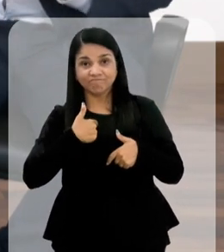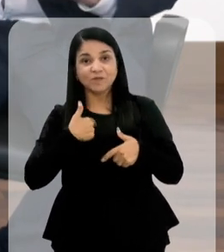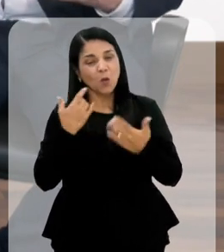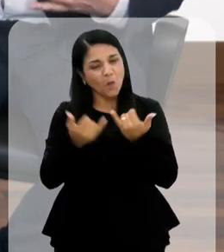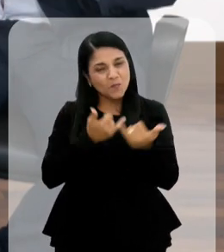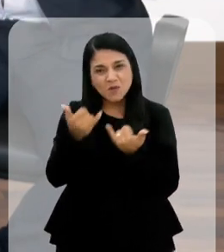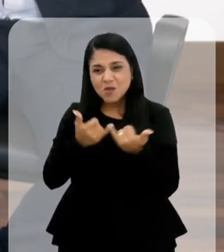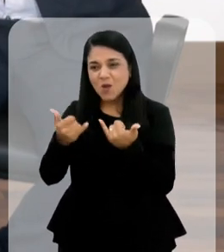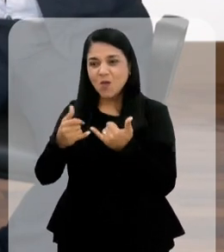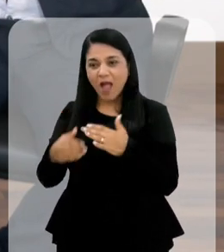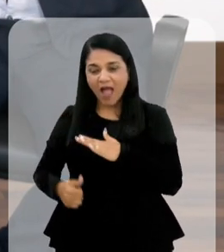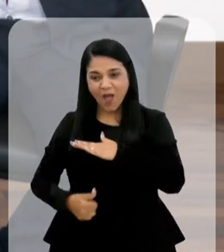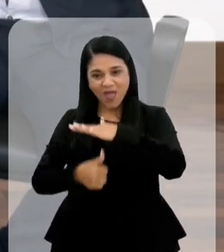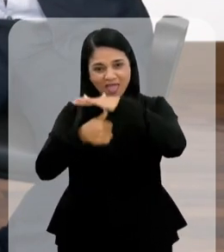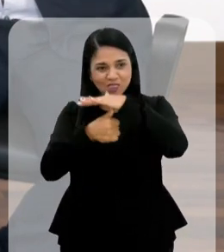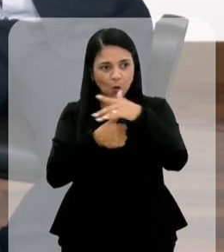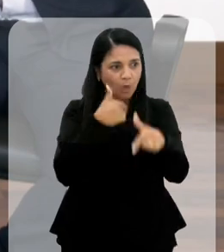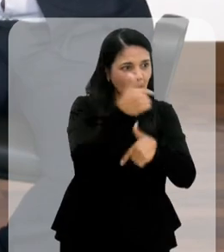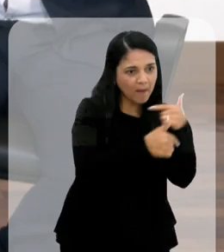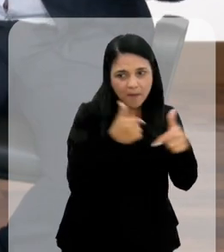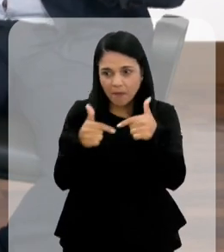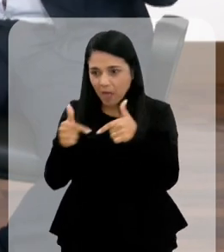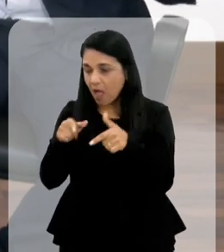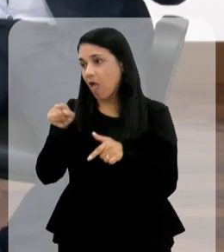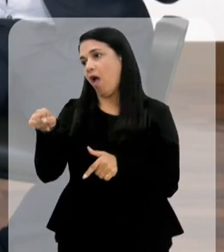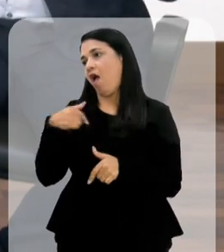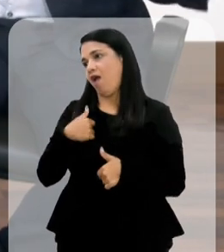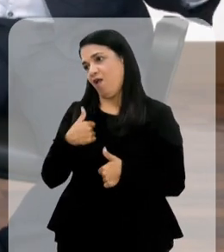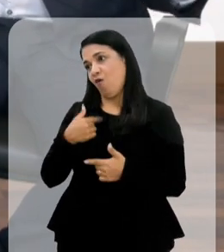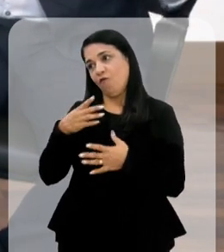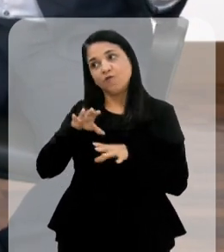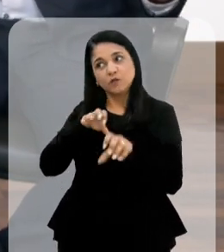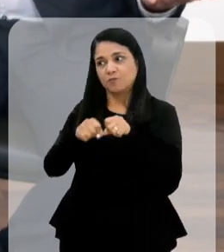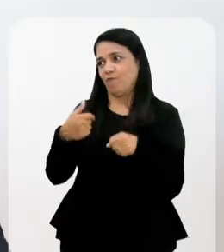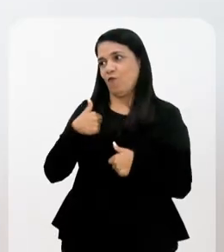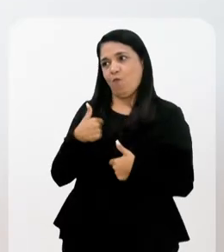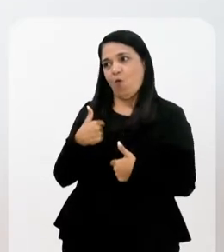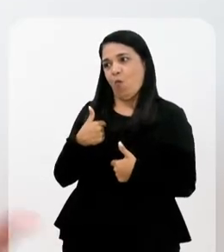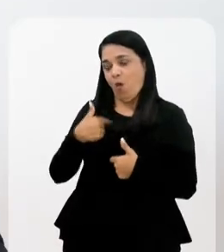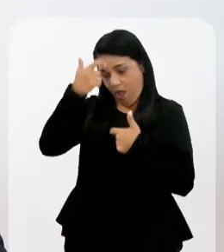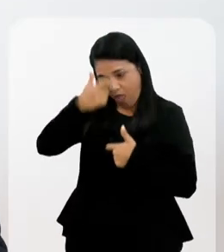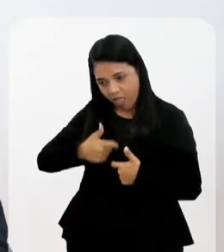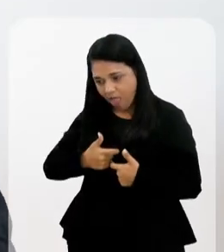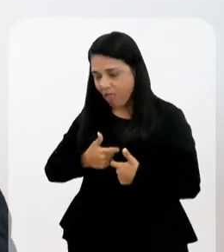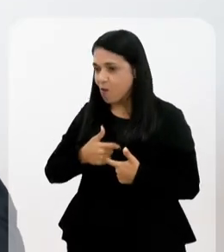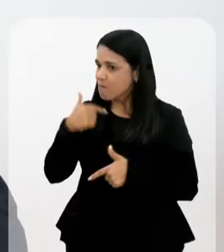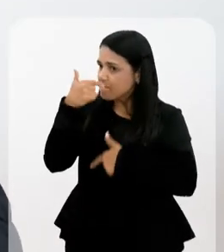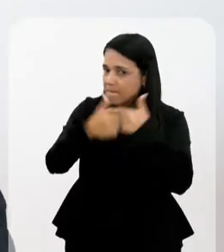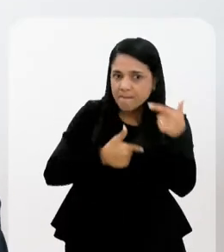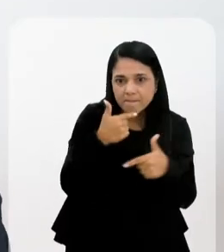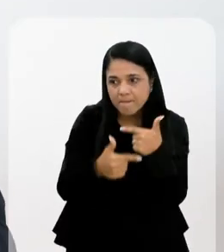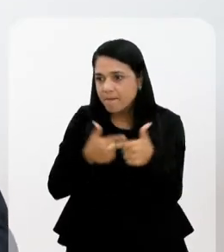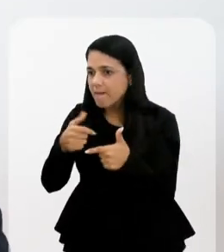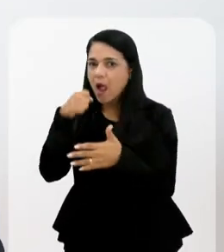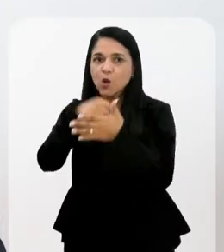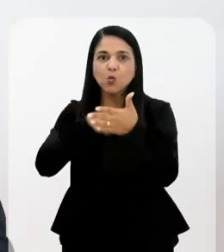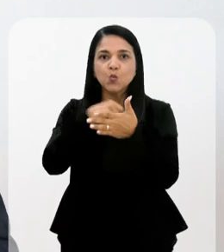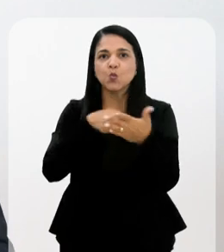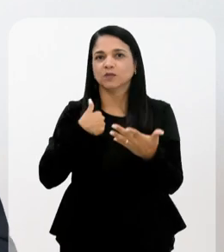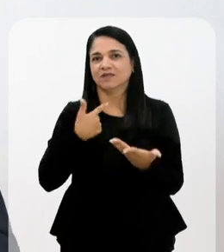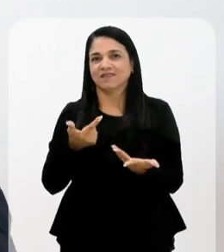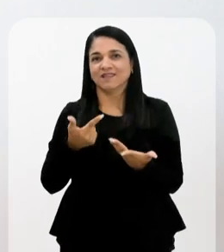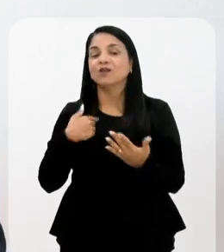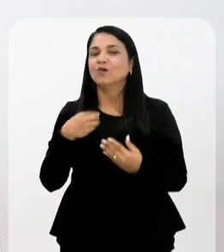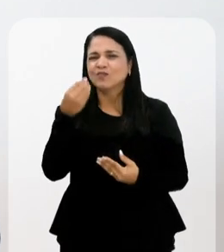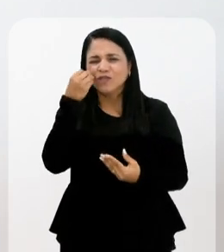Eu até brinco quando as pessoas falam assim, mas o reitor está fazendo isso, fazendo aquilo. Eu falo, é, vocês que me formaram. Vocês que fizeram essa pessoa que corre atrás, que